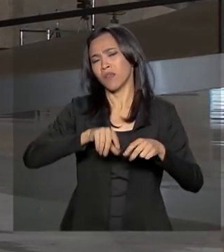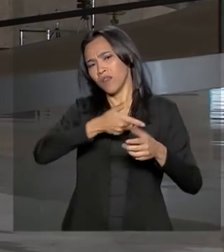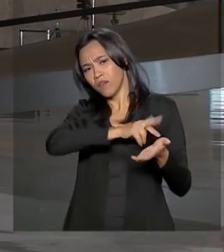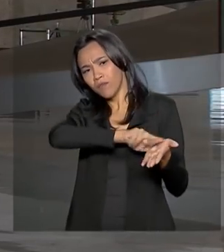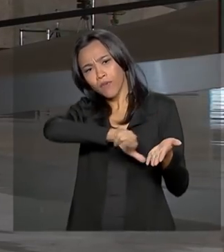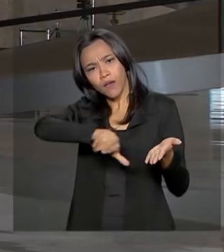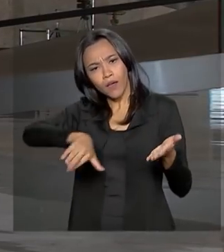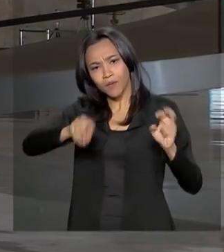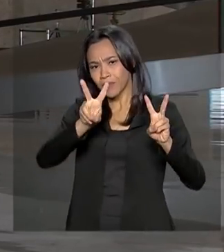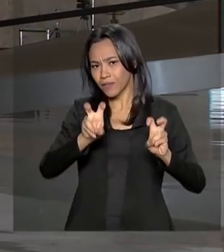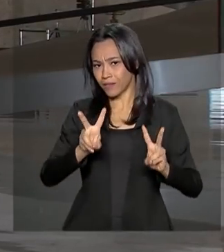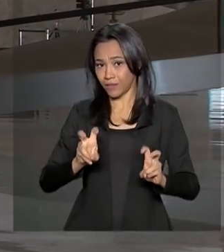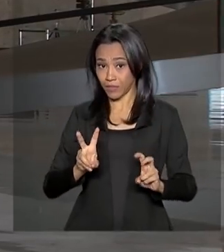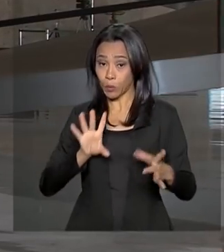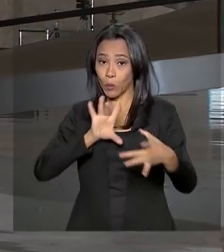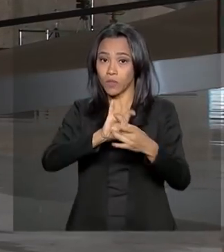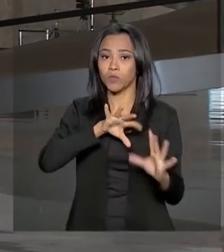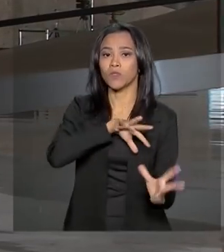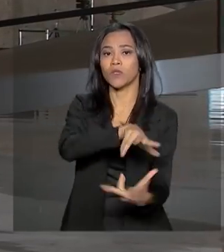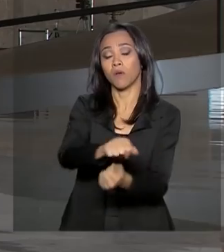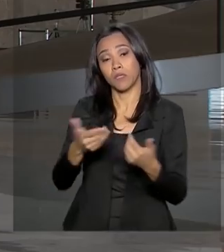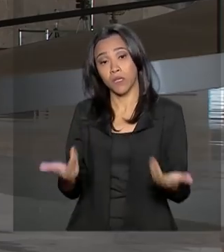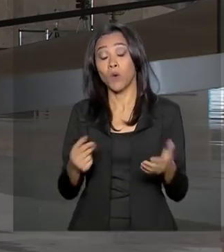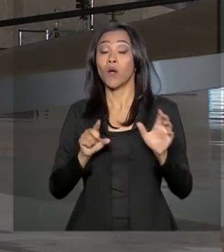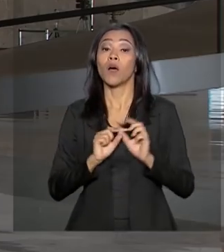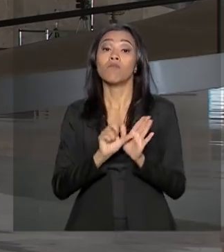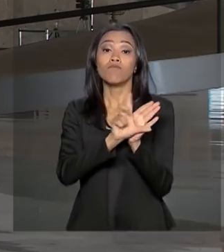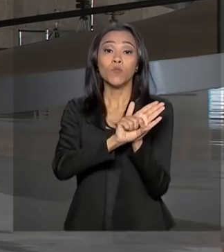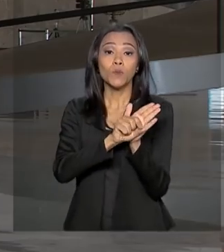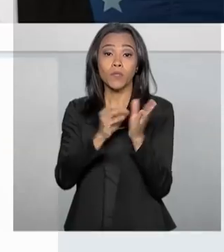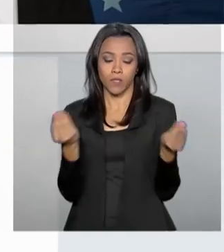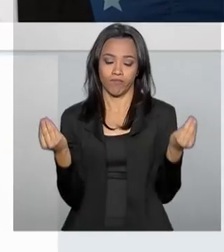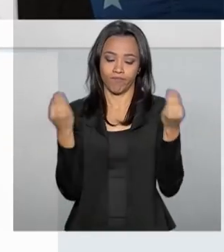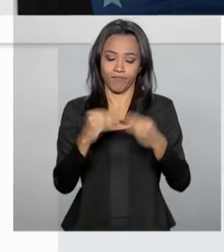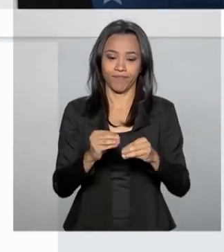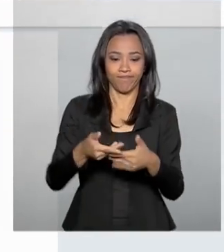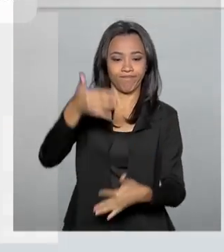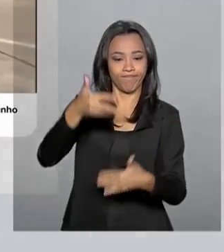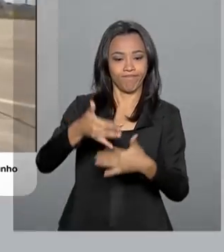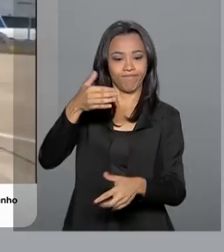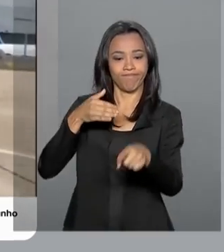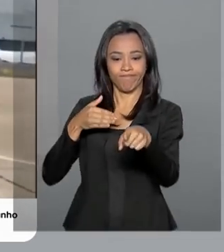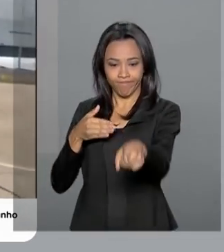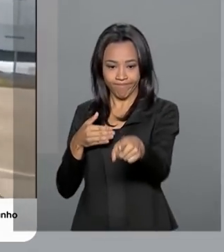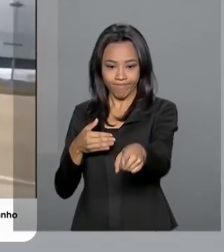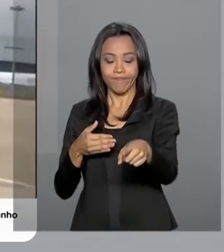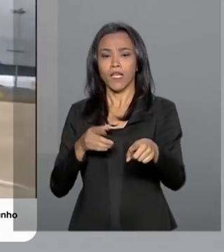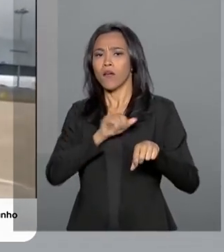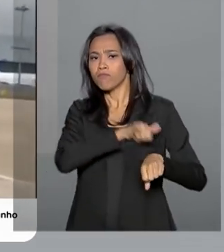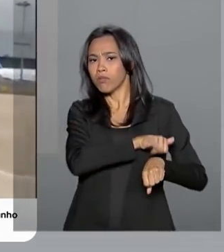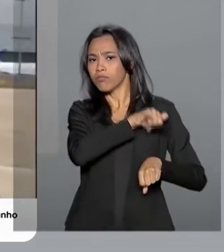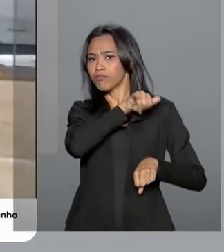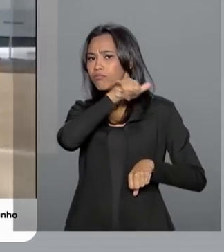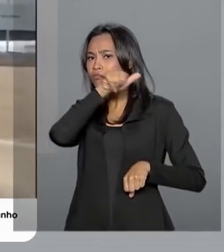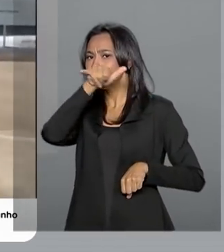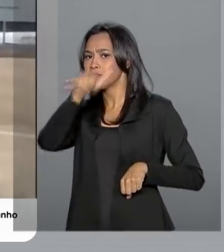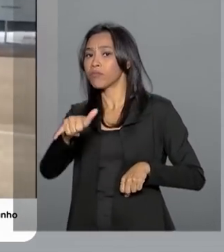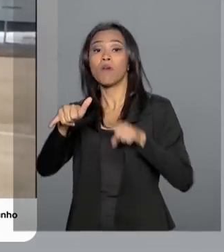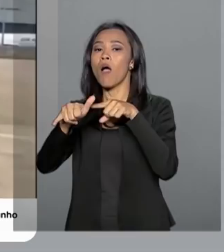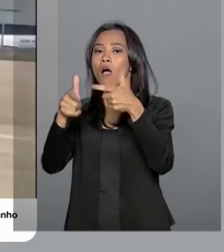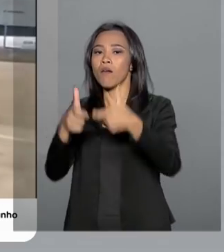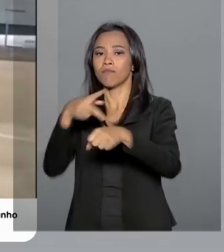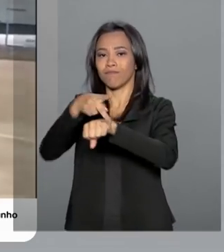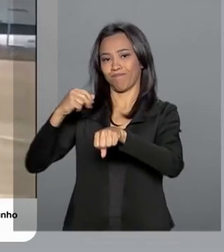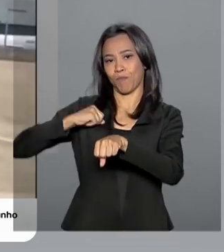agenda mundial. Pelo Twitter, o presidente Jair Bolsonaro divulgou a escala que a comitiva fez em Portugal antes